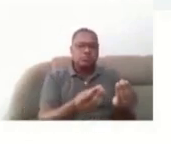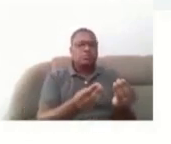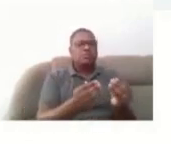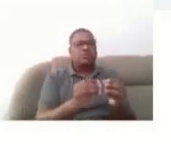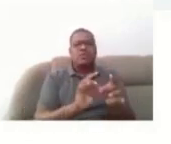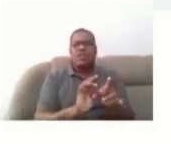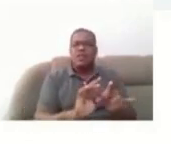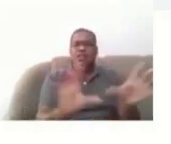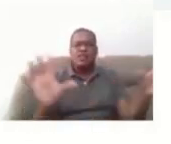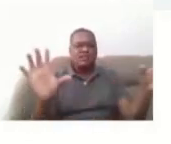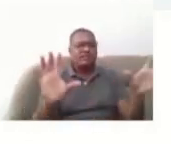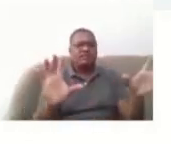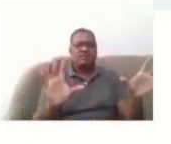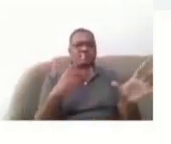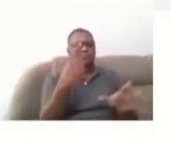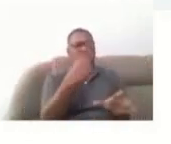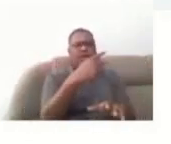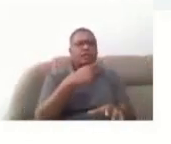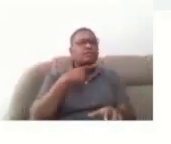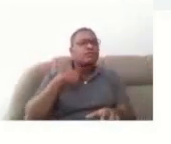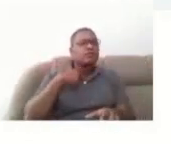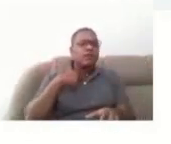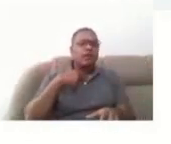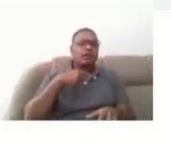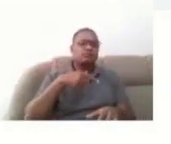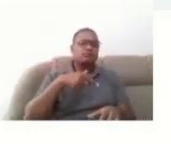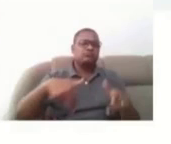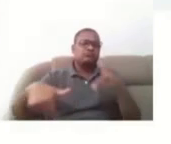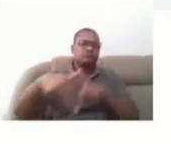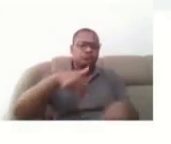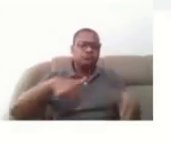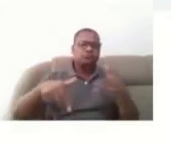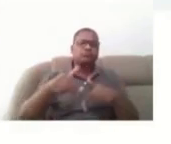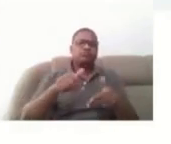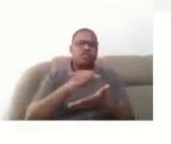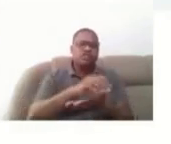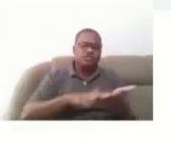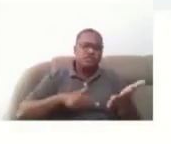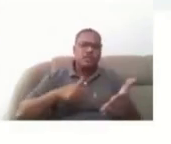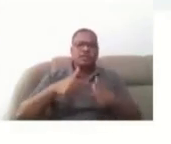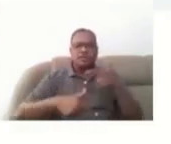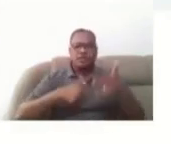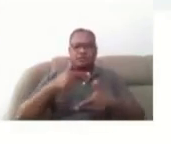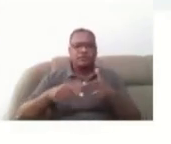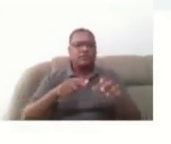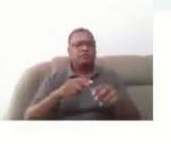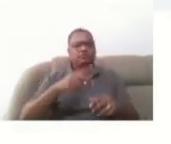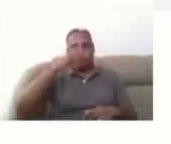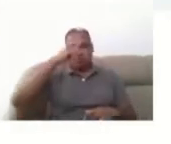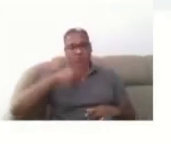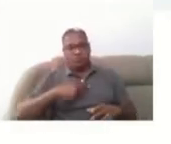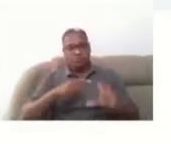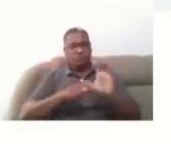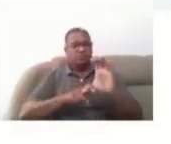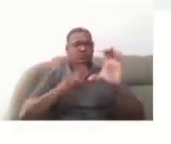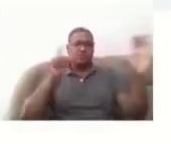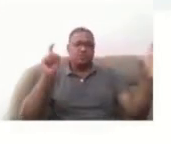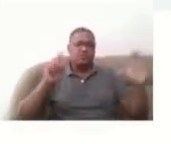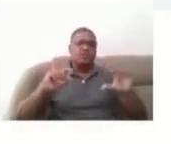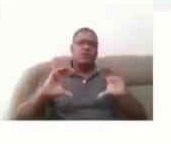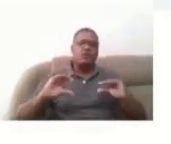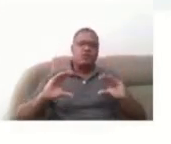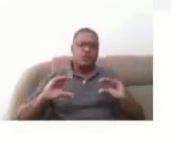diversas atividades do cotidiano, com maior autonomia, independência e segurança e conforto possível.